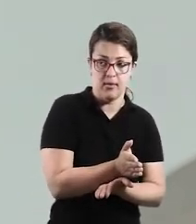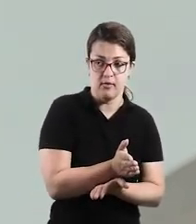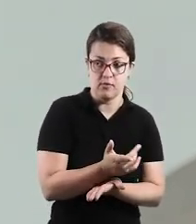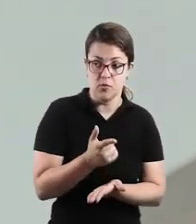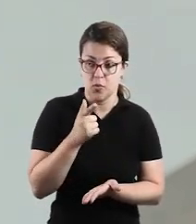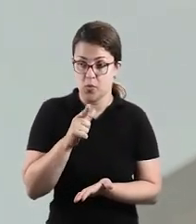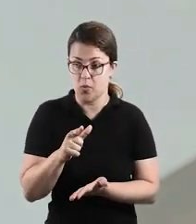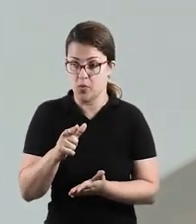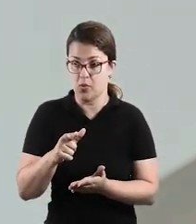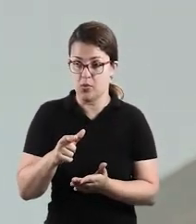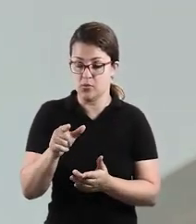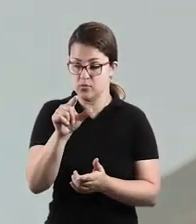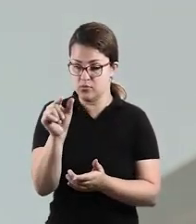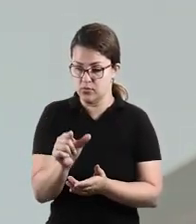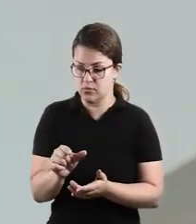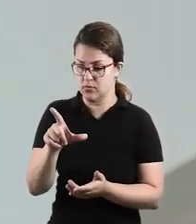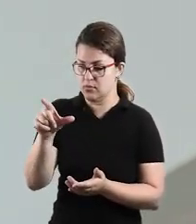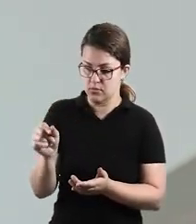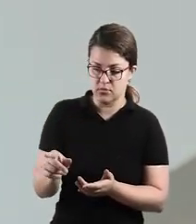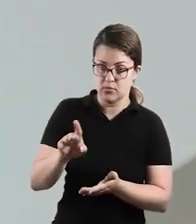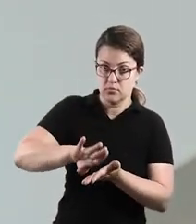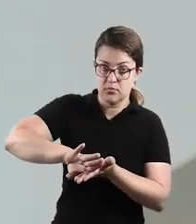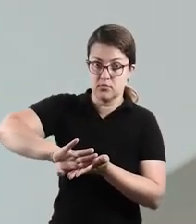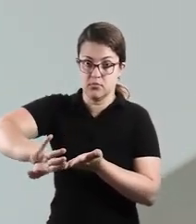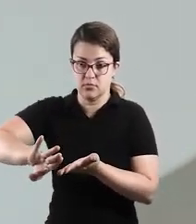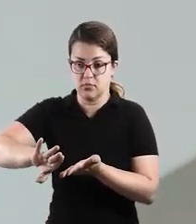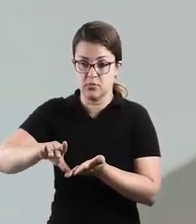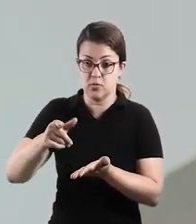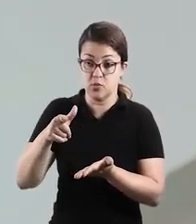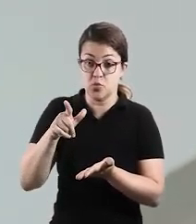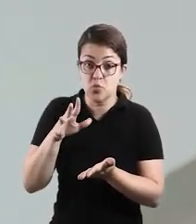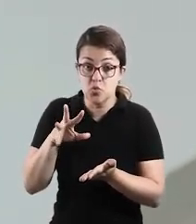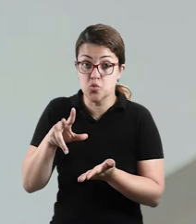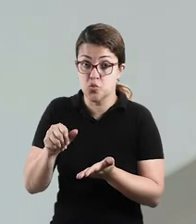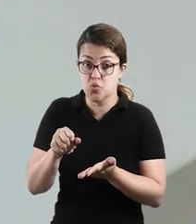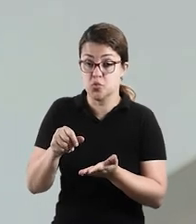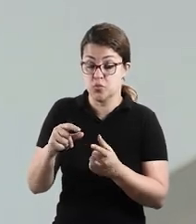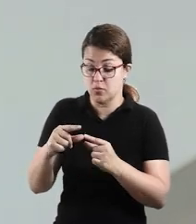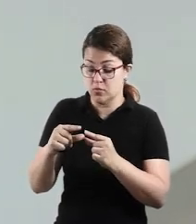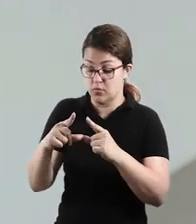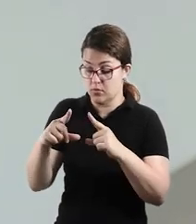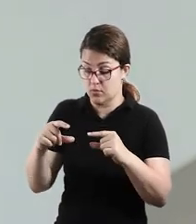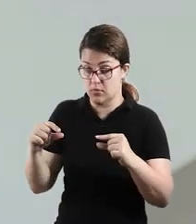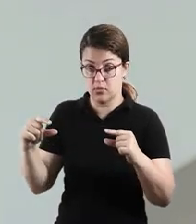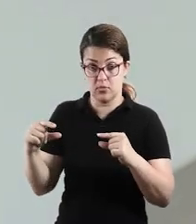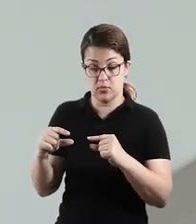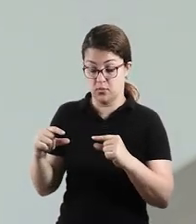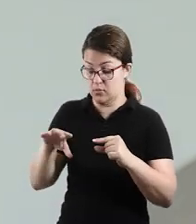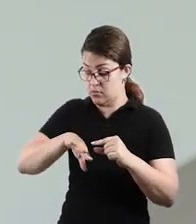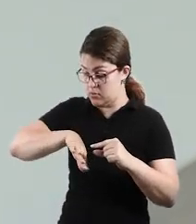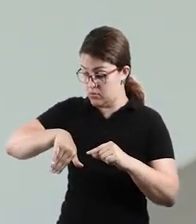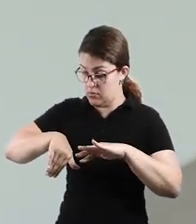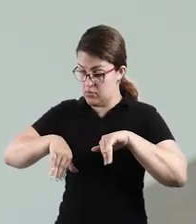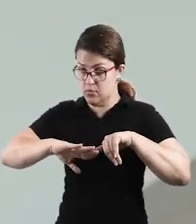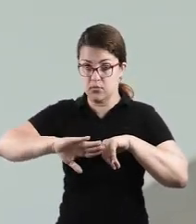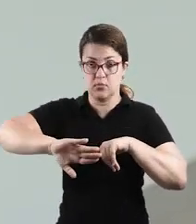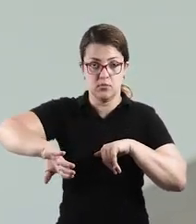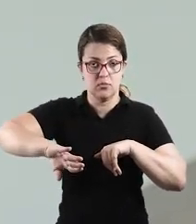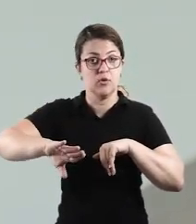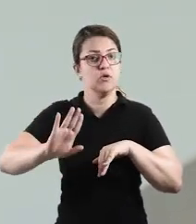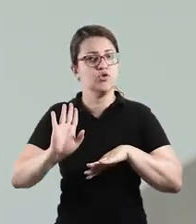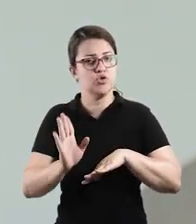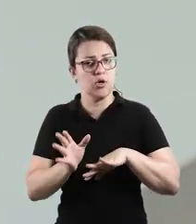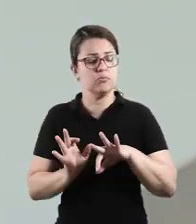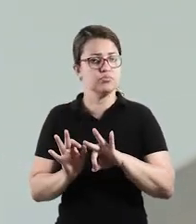tudo que for de ondinha do outro, e tudo que for no formato de quebra-cabeça. Depois que ela separar